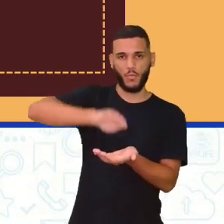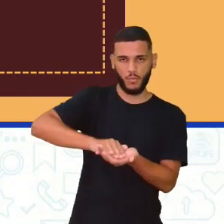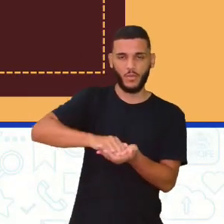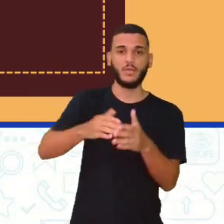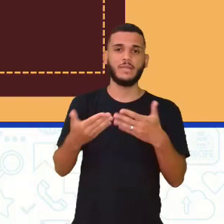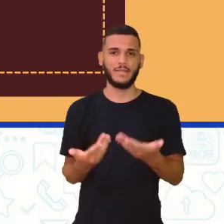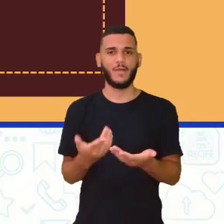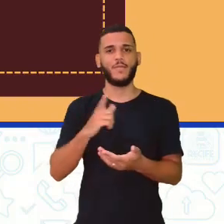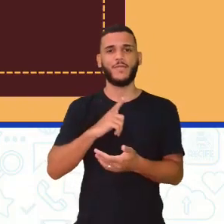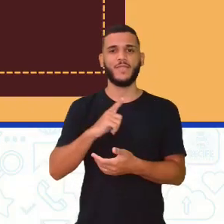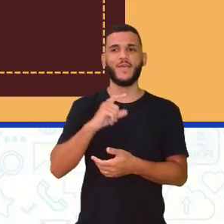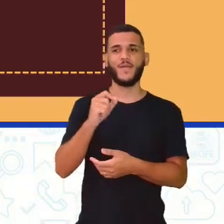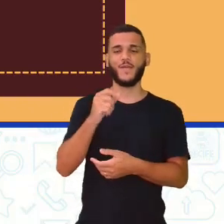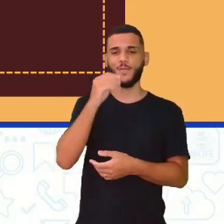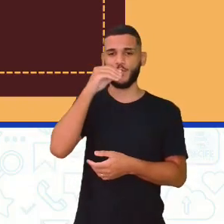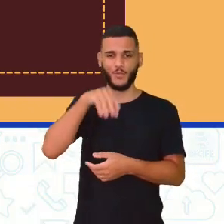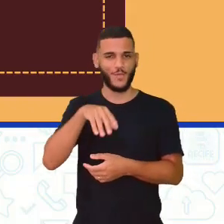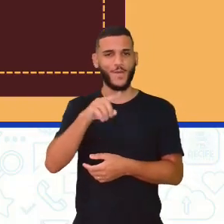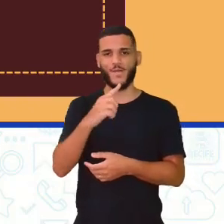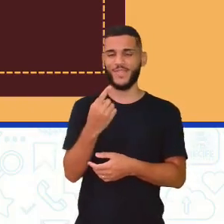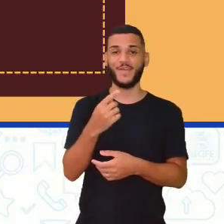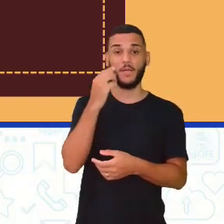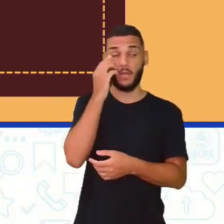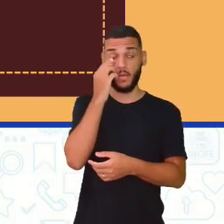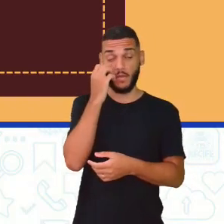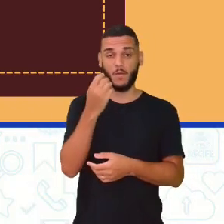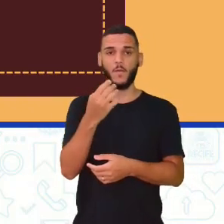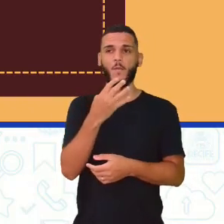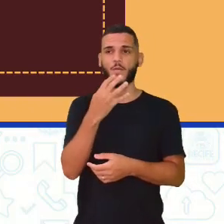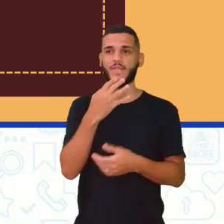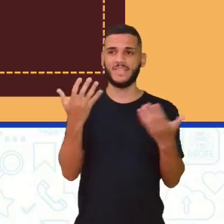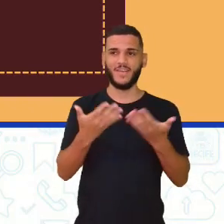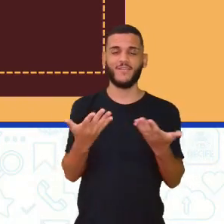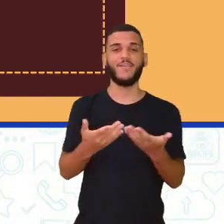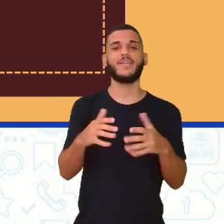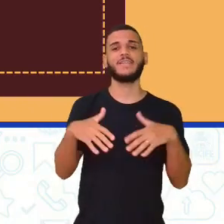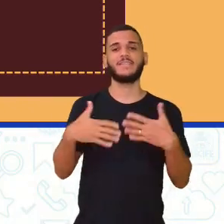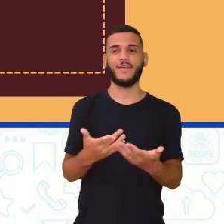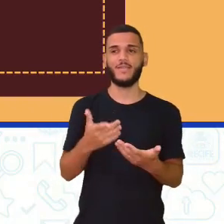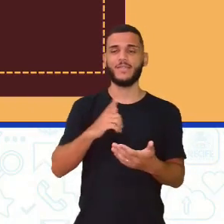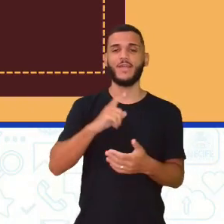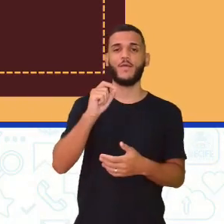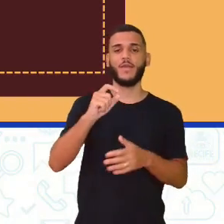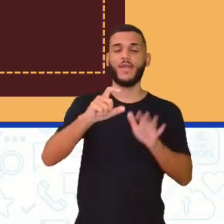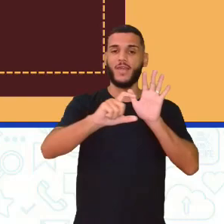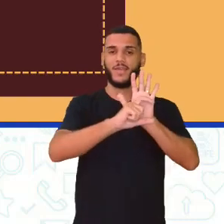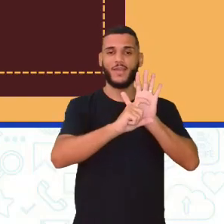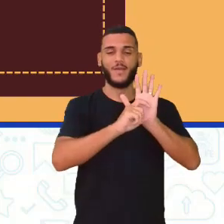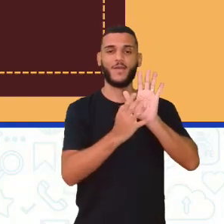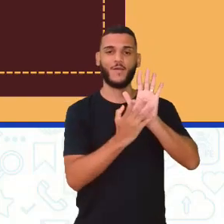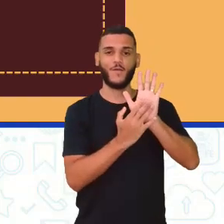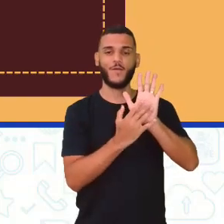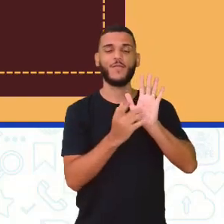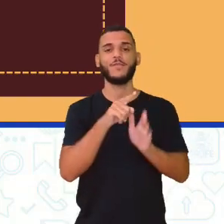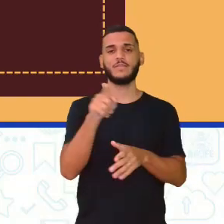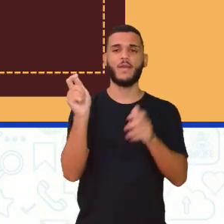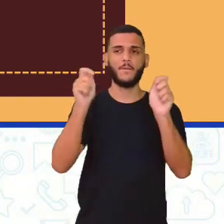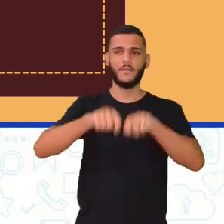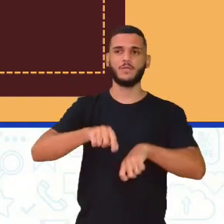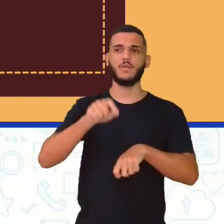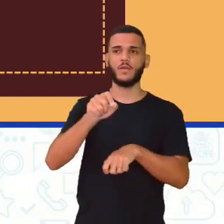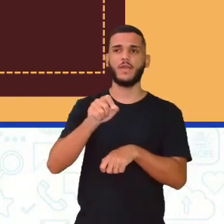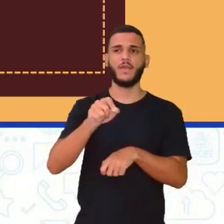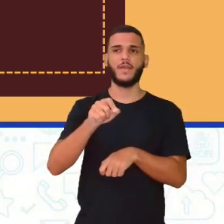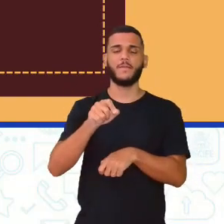molhado. Nunca tinha visto isso na minha vida. Conheci através deles. Inclusive, tem um QR Code aí na tela para se vocês quiserem